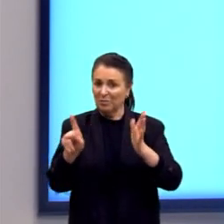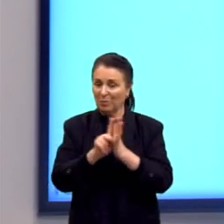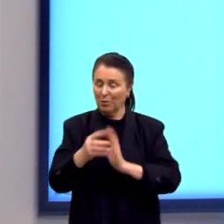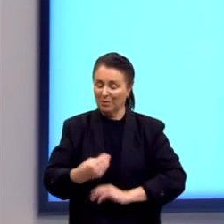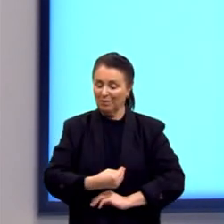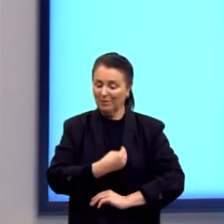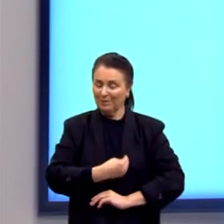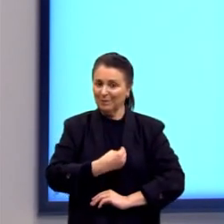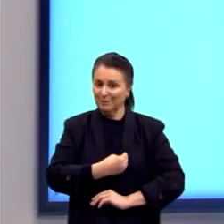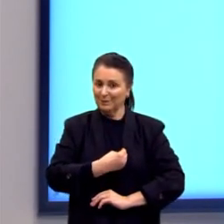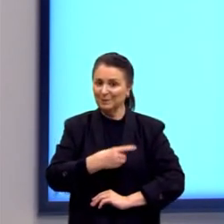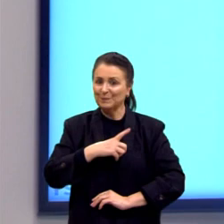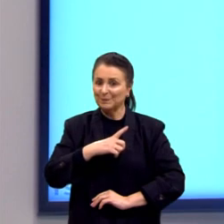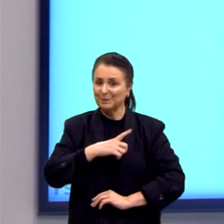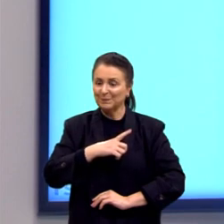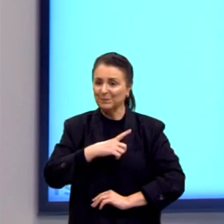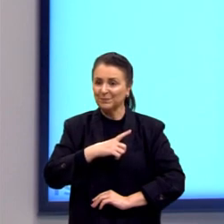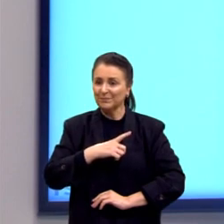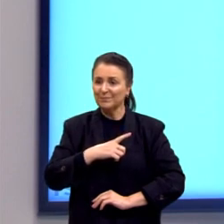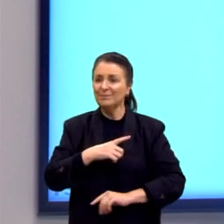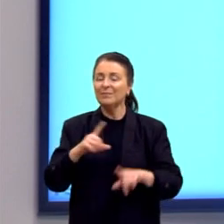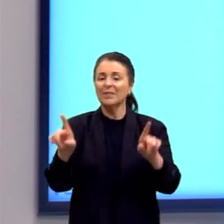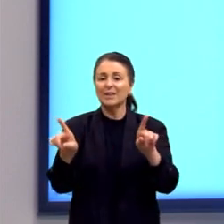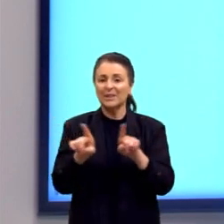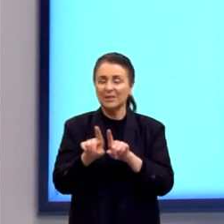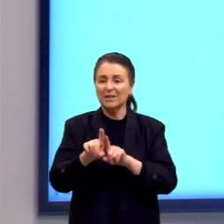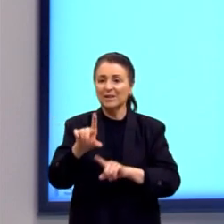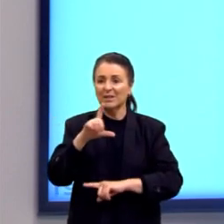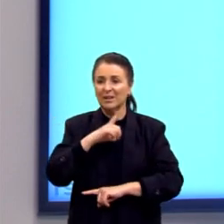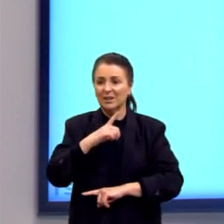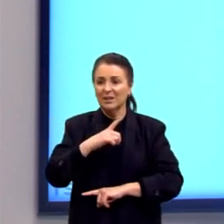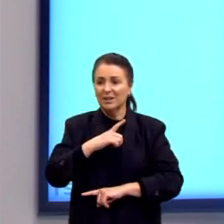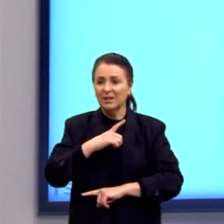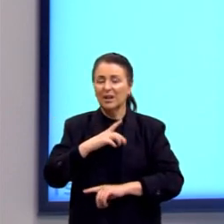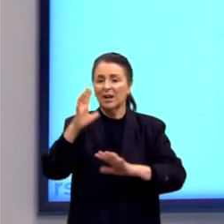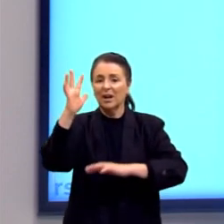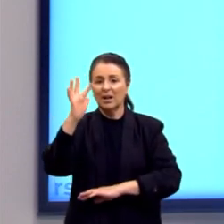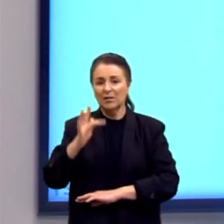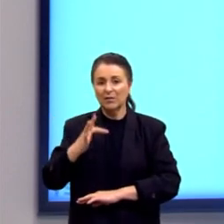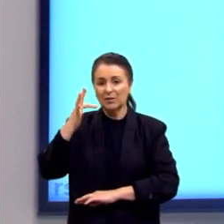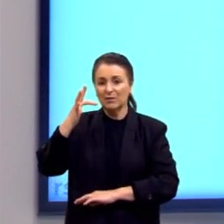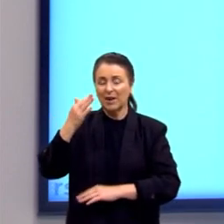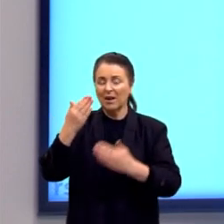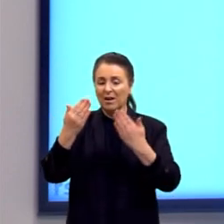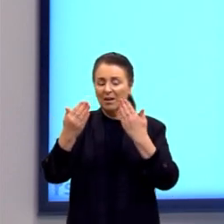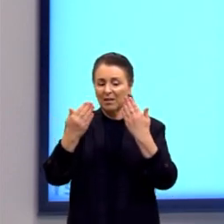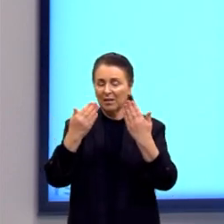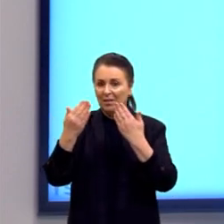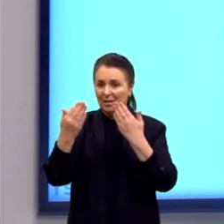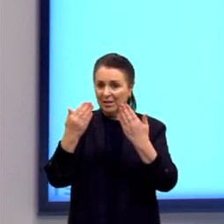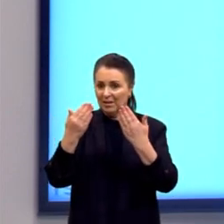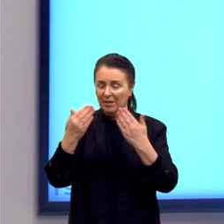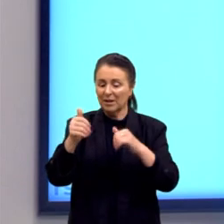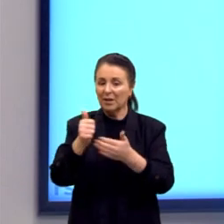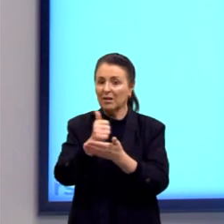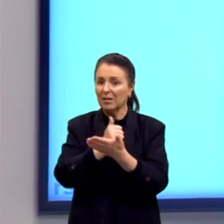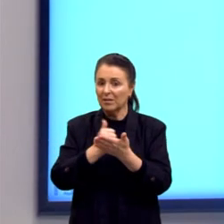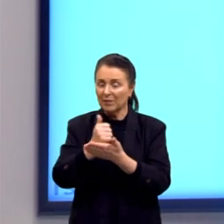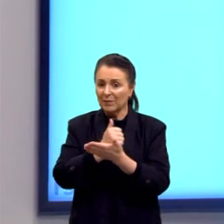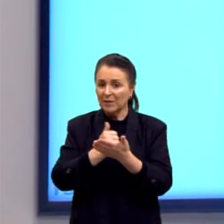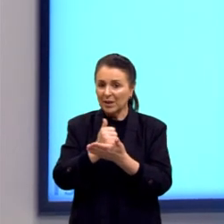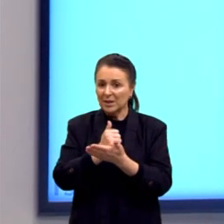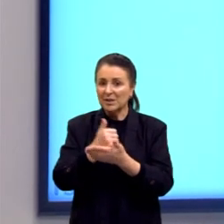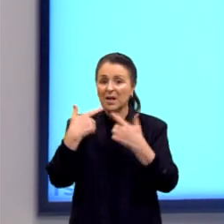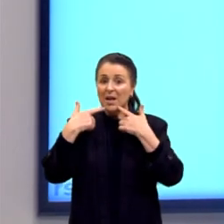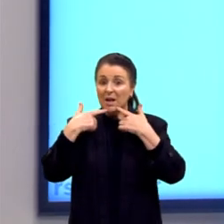E, fim, nós temos aqui, já falamos sobre isso, sobre a filosofia analítica, que é uma filosofia que se baseia muito na questão